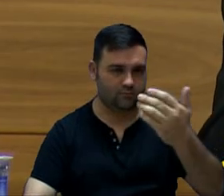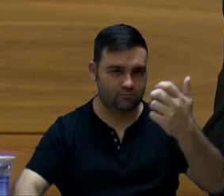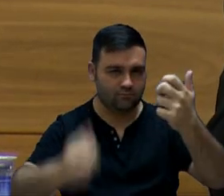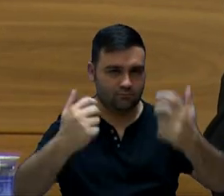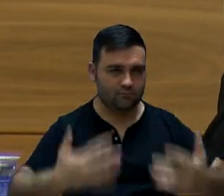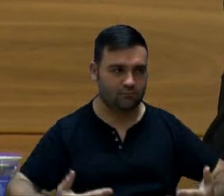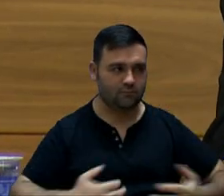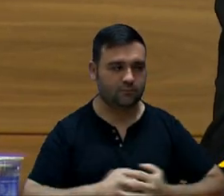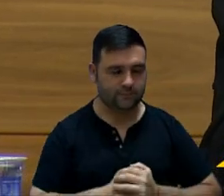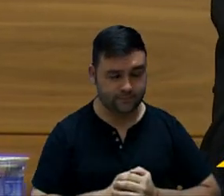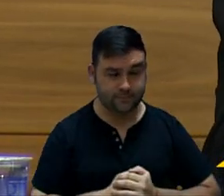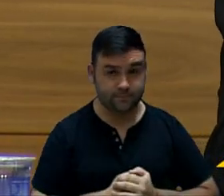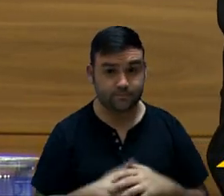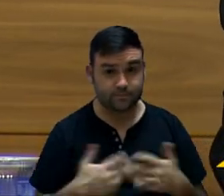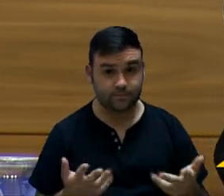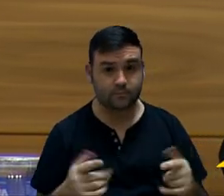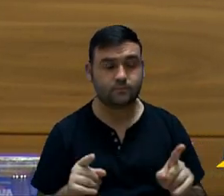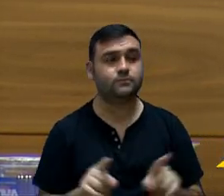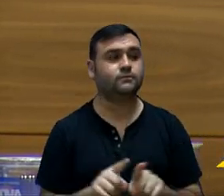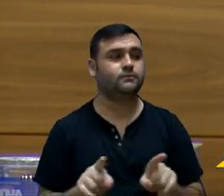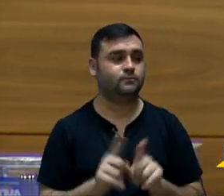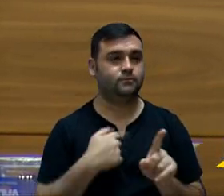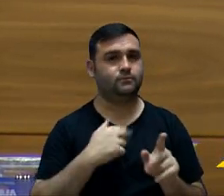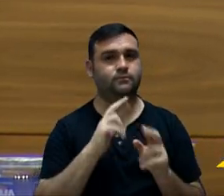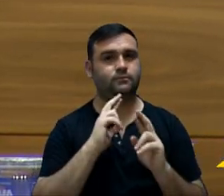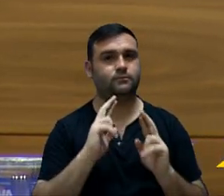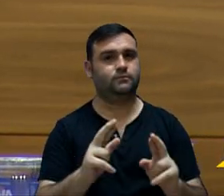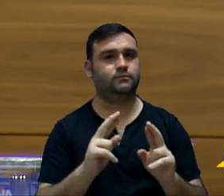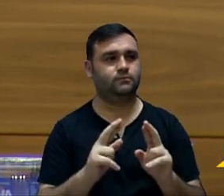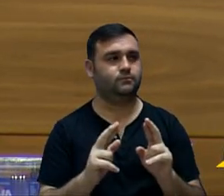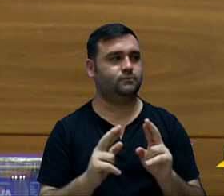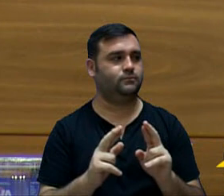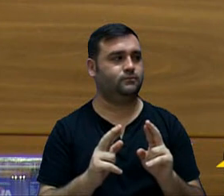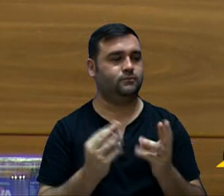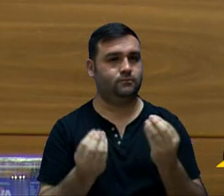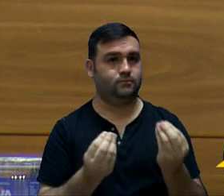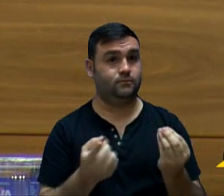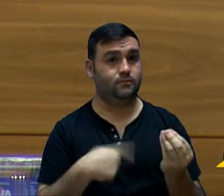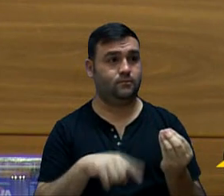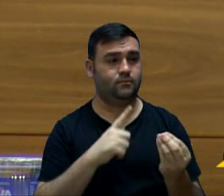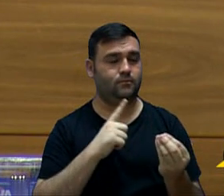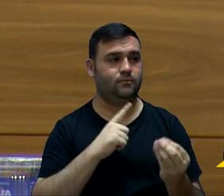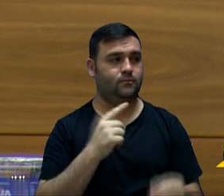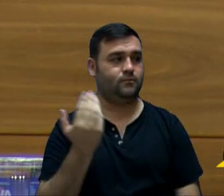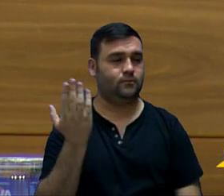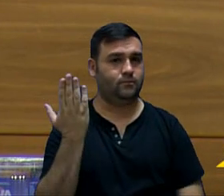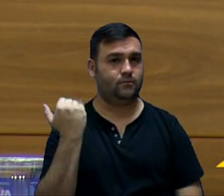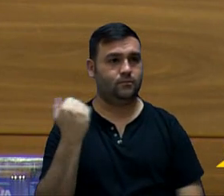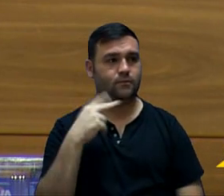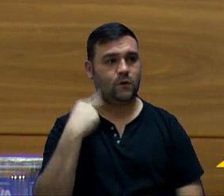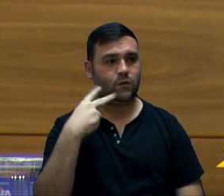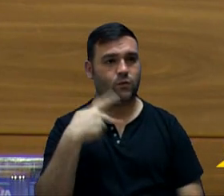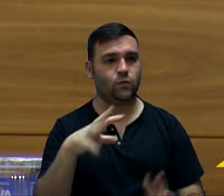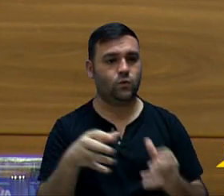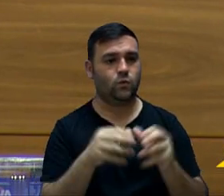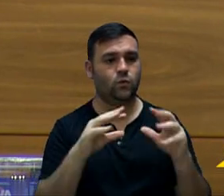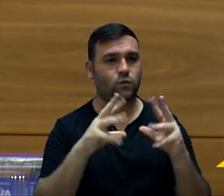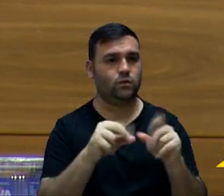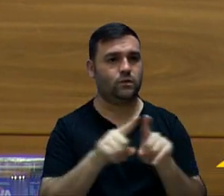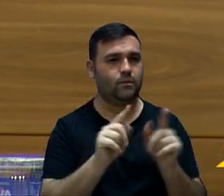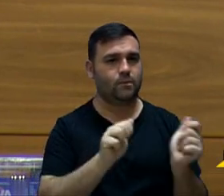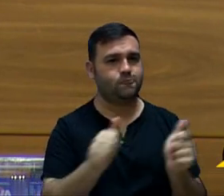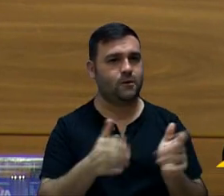Péricles, mas vou responder com o maior prazer. Na verdade, nós tivemos, e os vereadores, a maioria